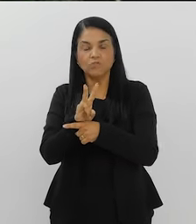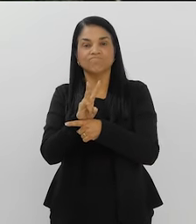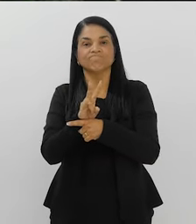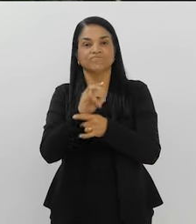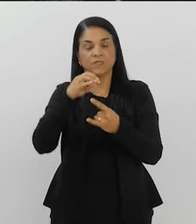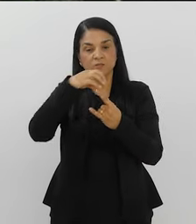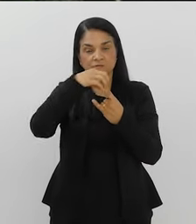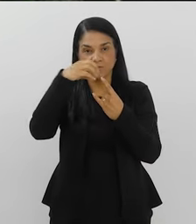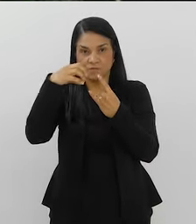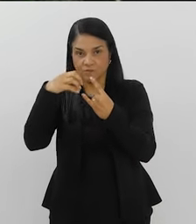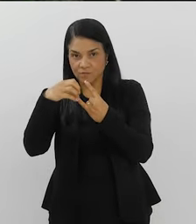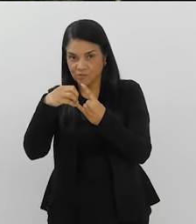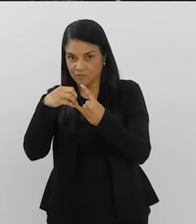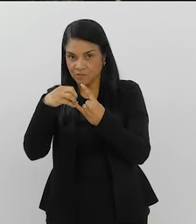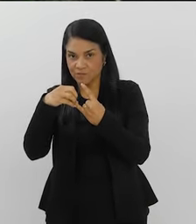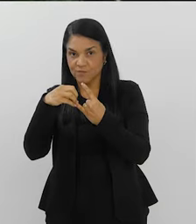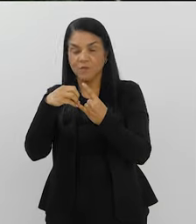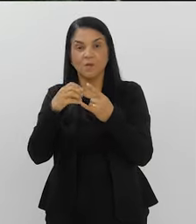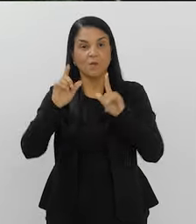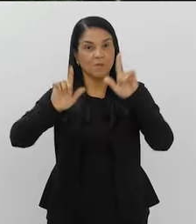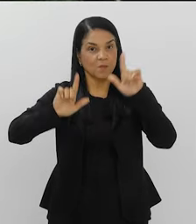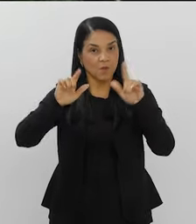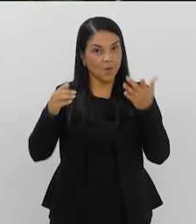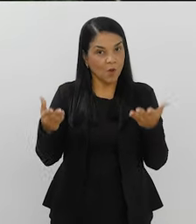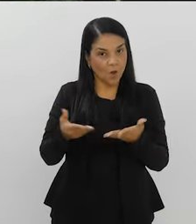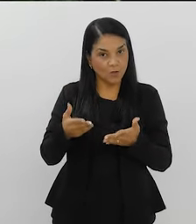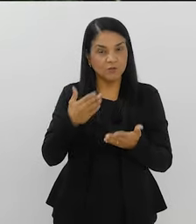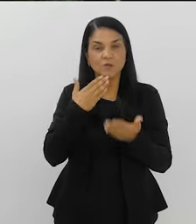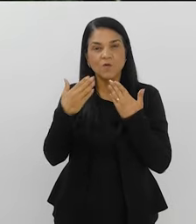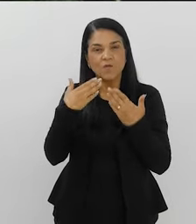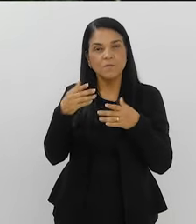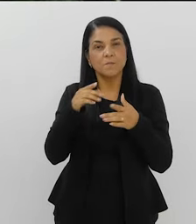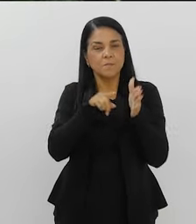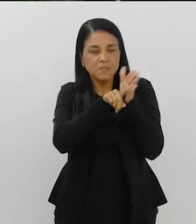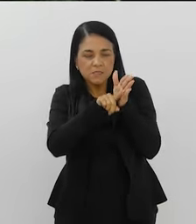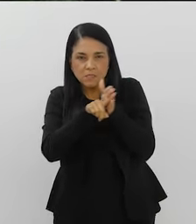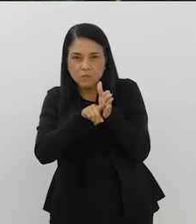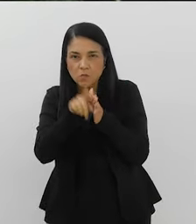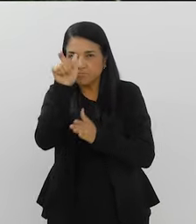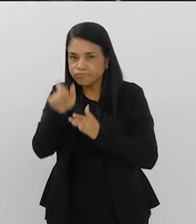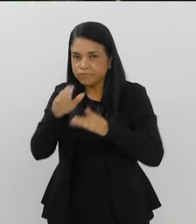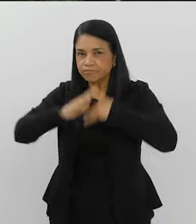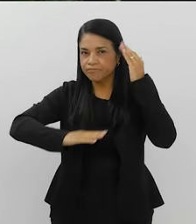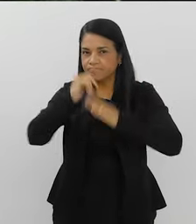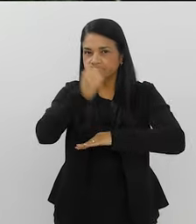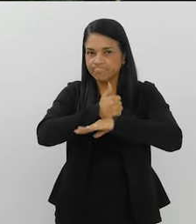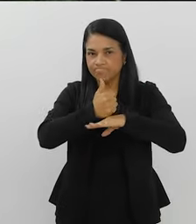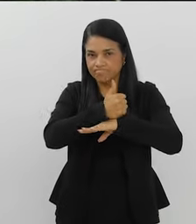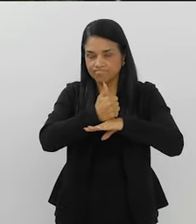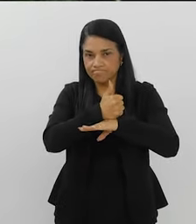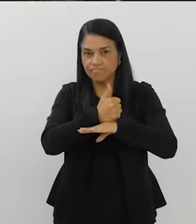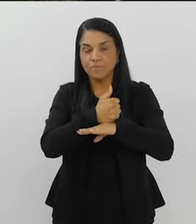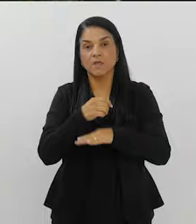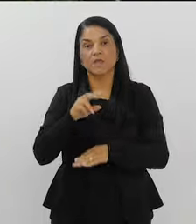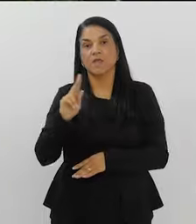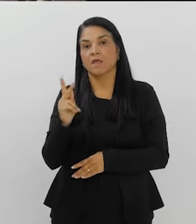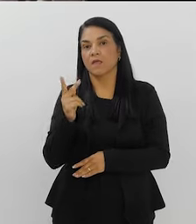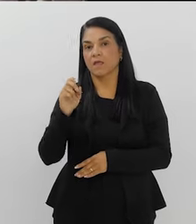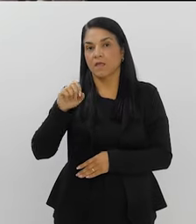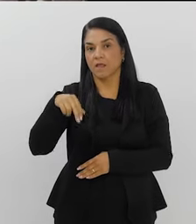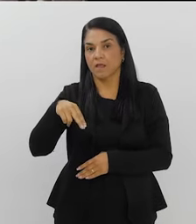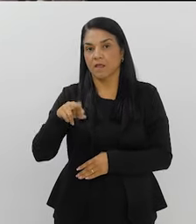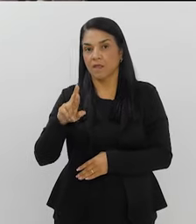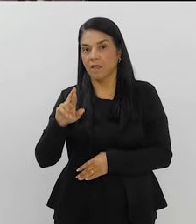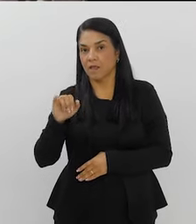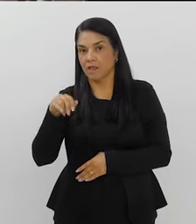Oswaldo Cruz, da Fiocruz. No programa de hoje, eu converso com os pesquisadores envolvidos nessa descoberta. Henrico Mendes